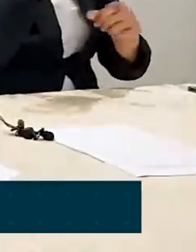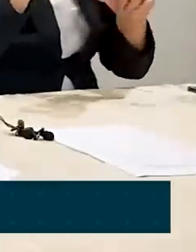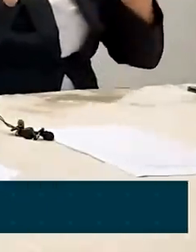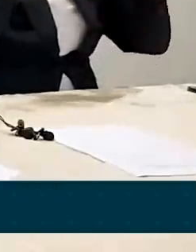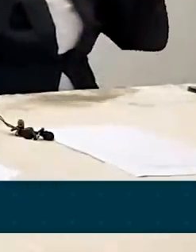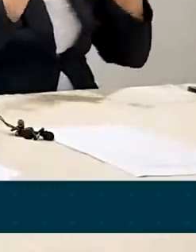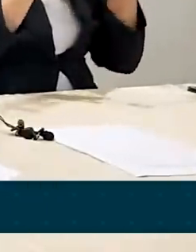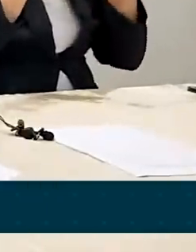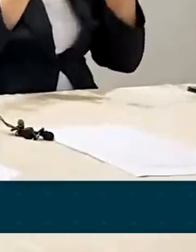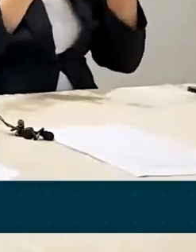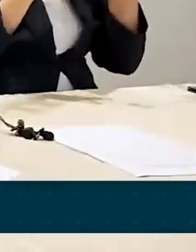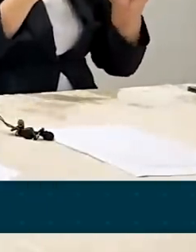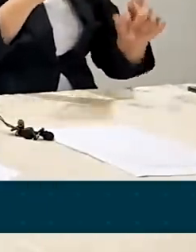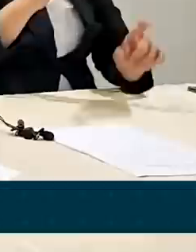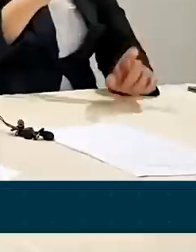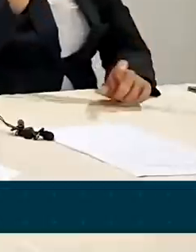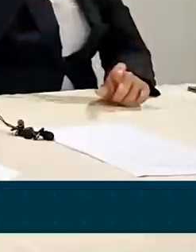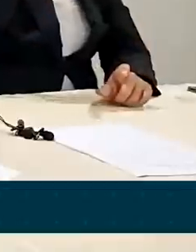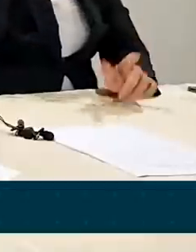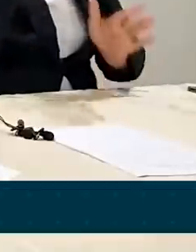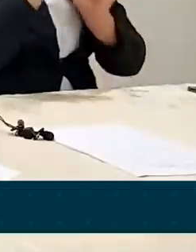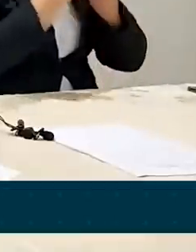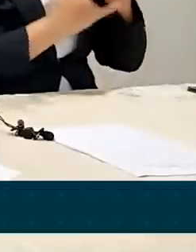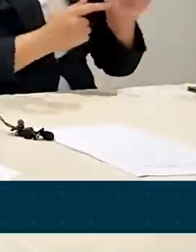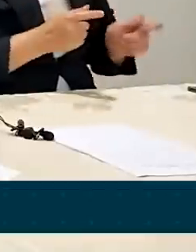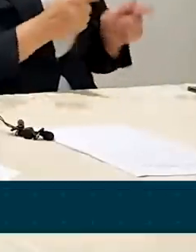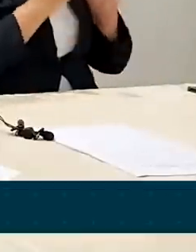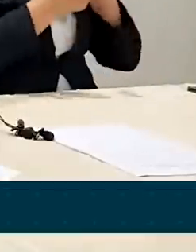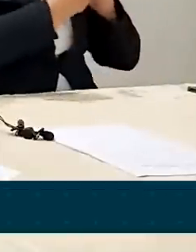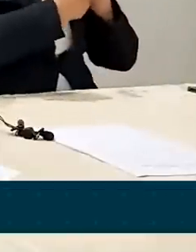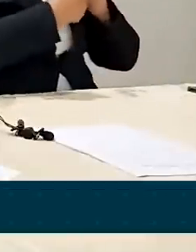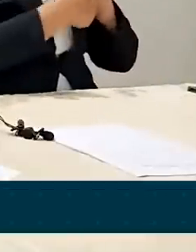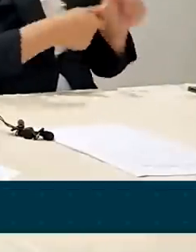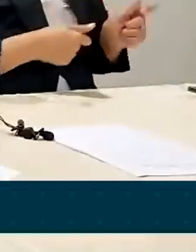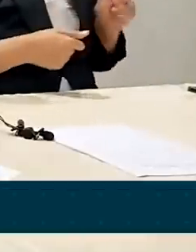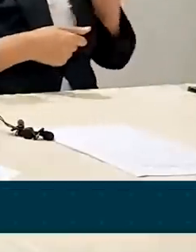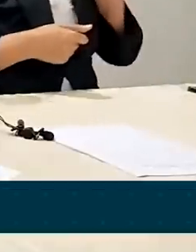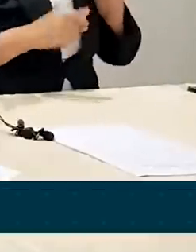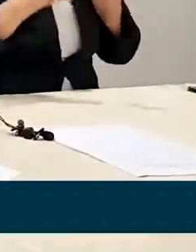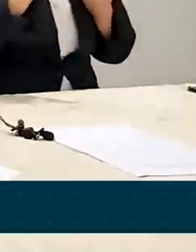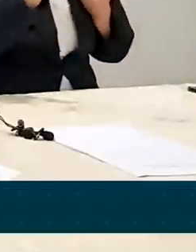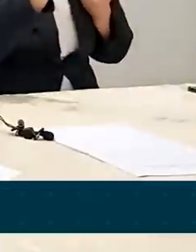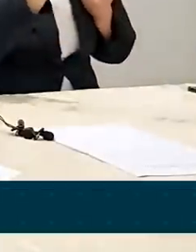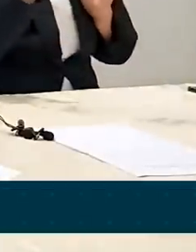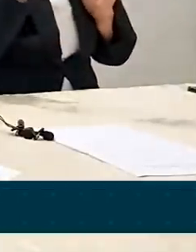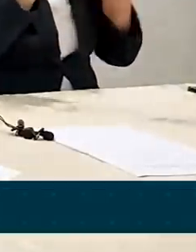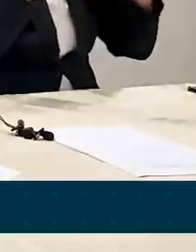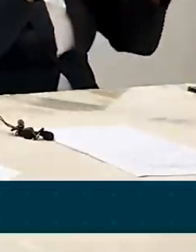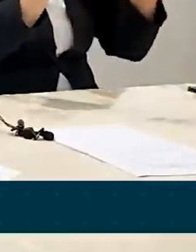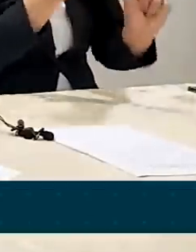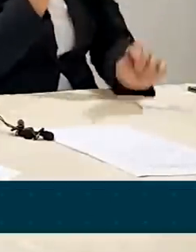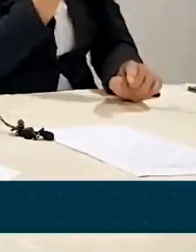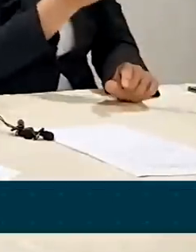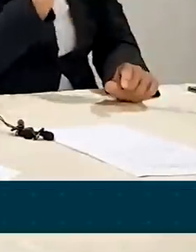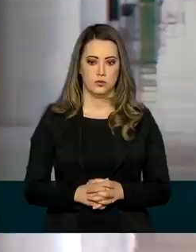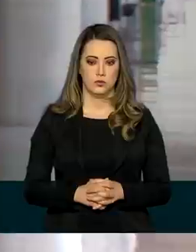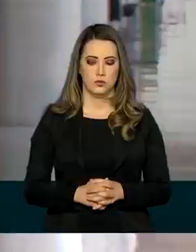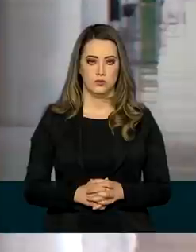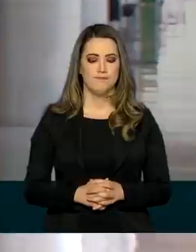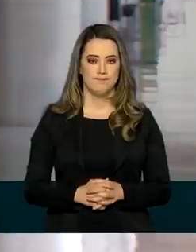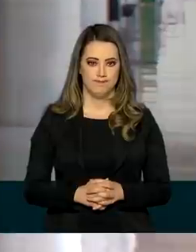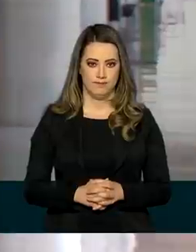pessoa com o documento. Isso elimina praticamente a zero a chance de fraude.